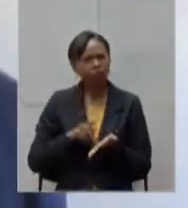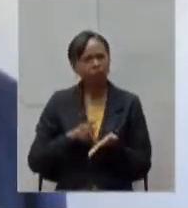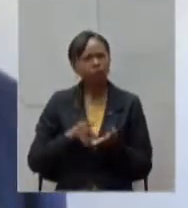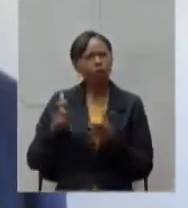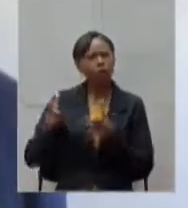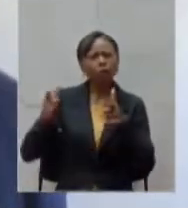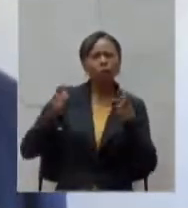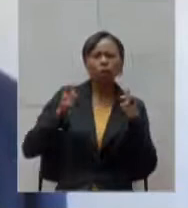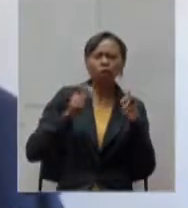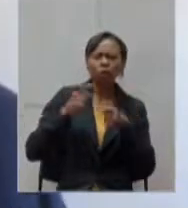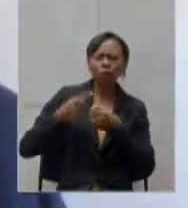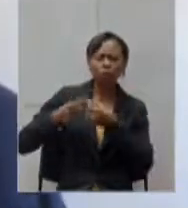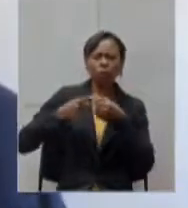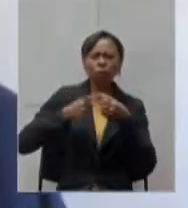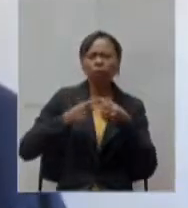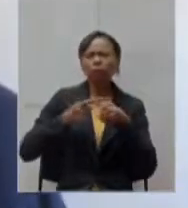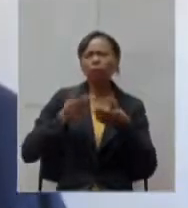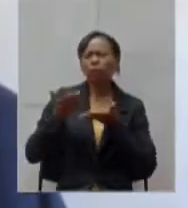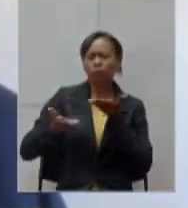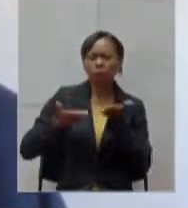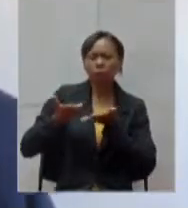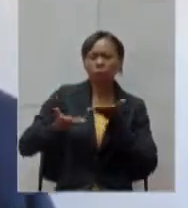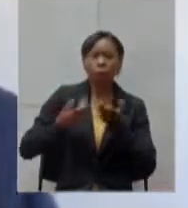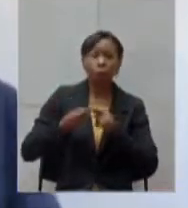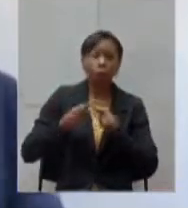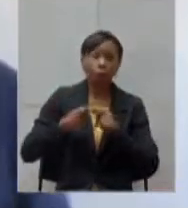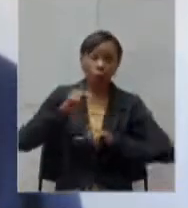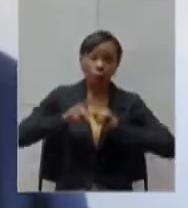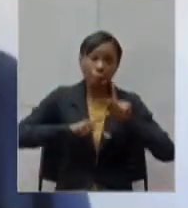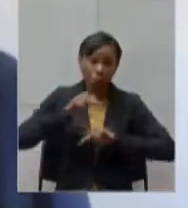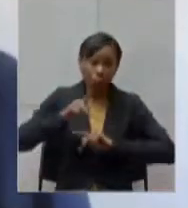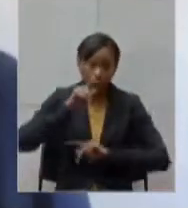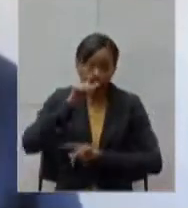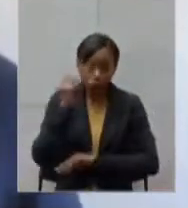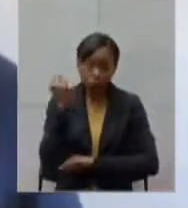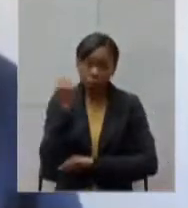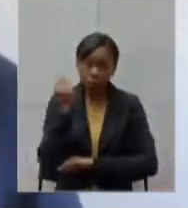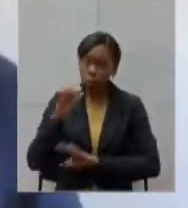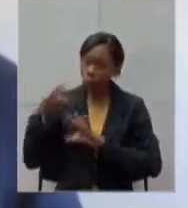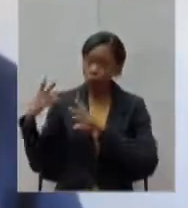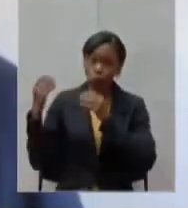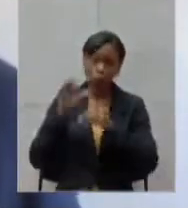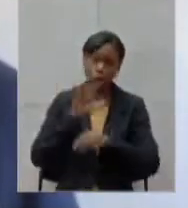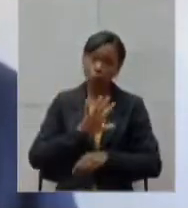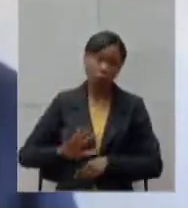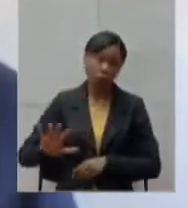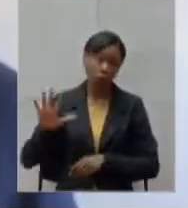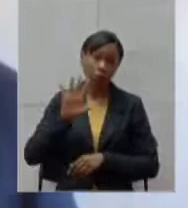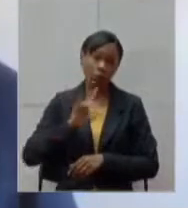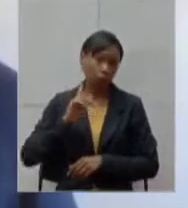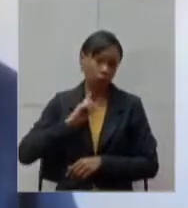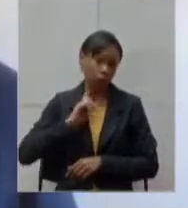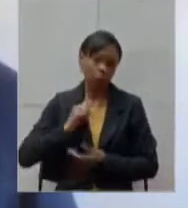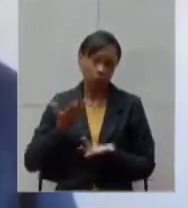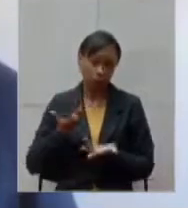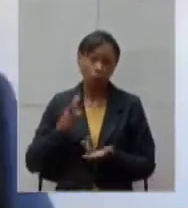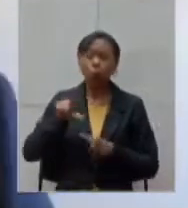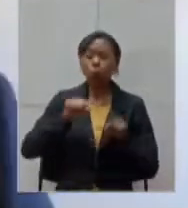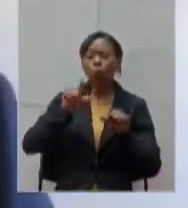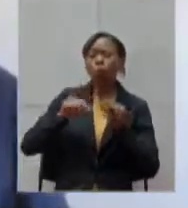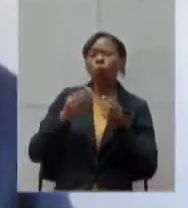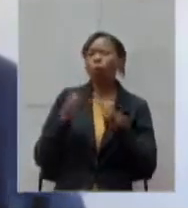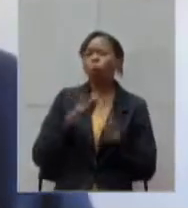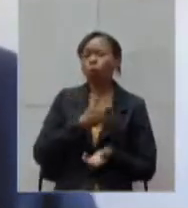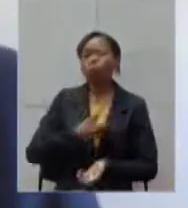população de risco em todos os municípios não somente esses que foram escolhidos pelo governo para essa proposta a